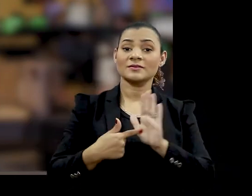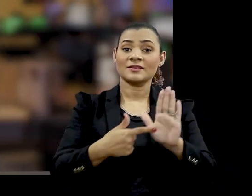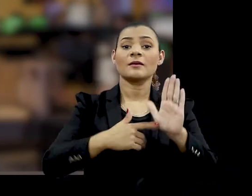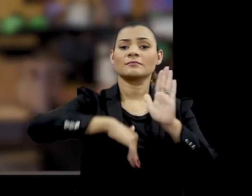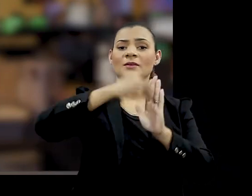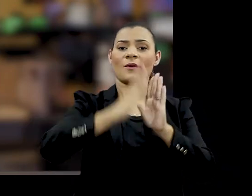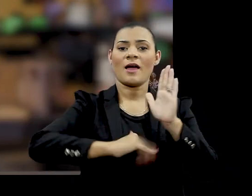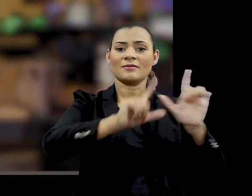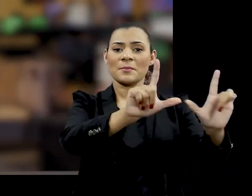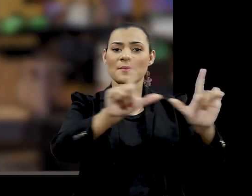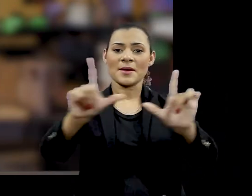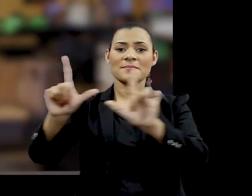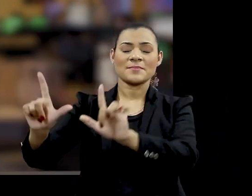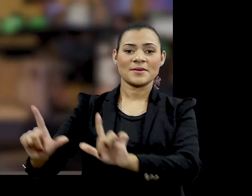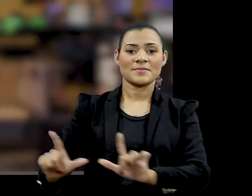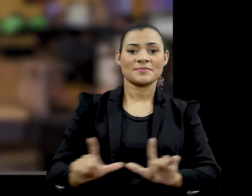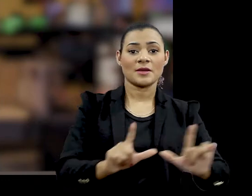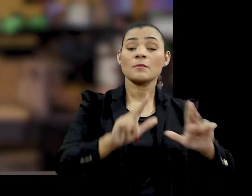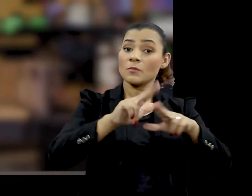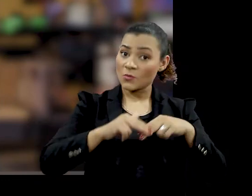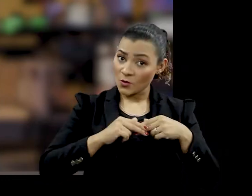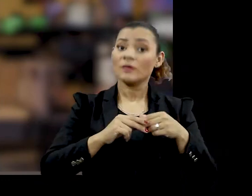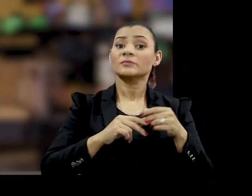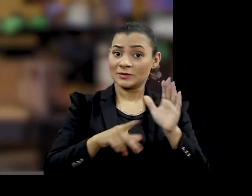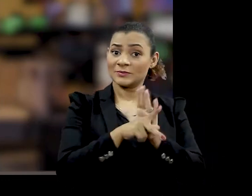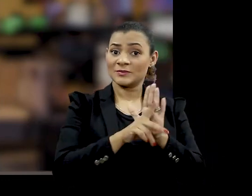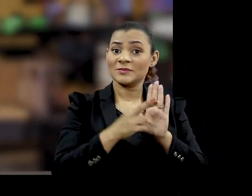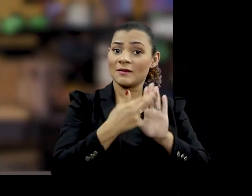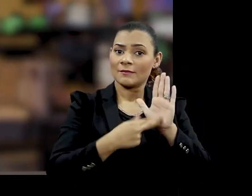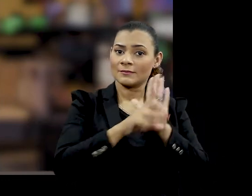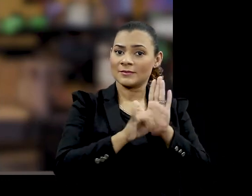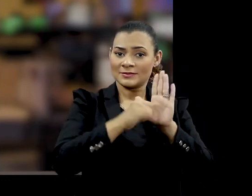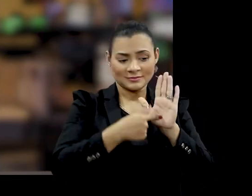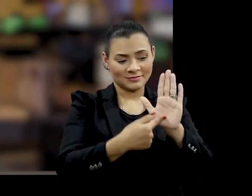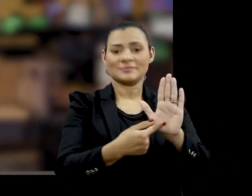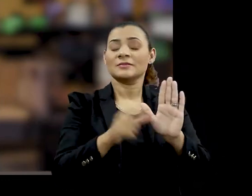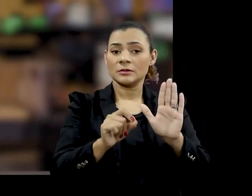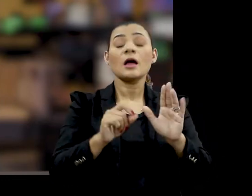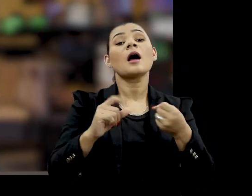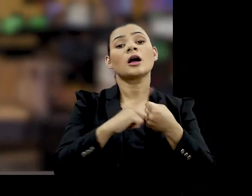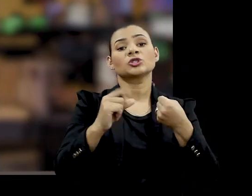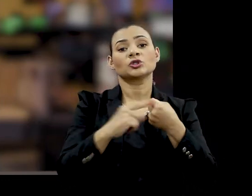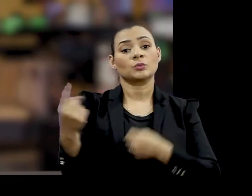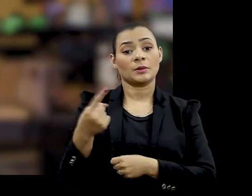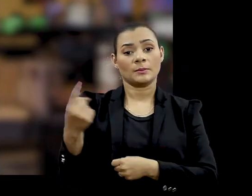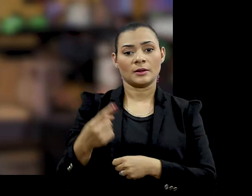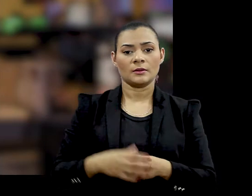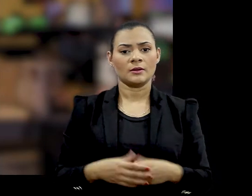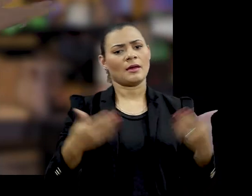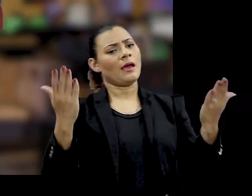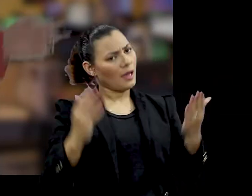quadros inspirados em cada um dos artigos da declaração Aqui temos o quadro que faz referência ao artigo primeiro